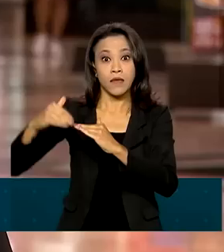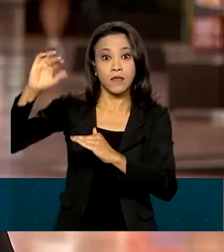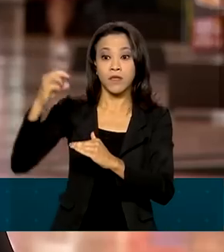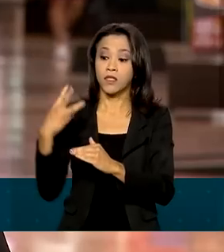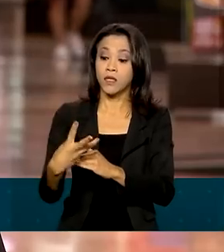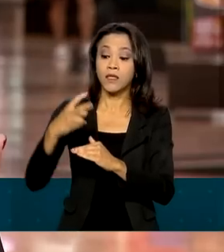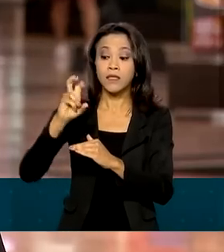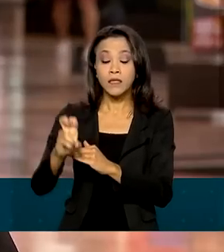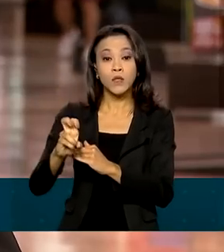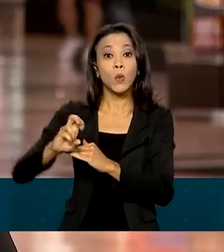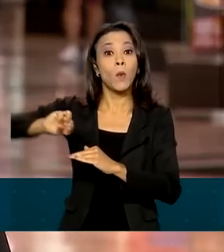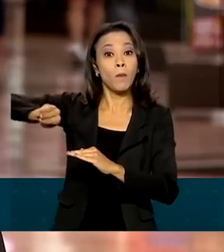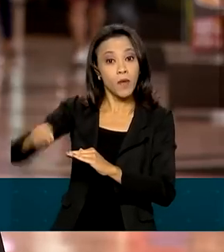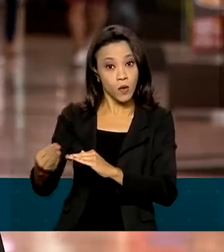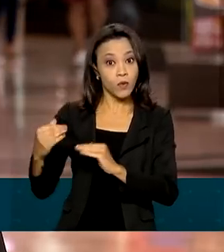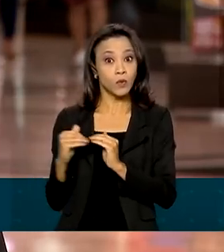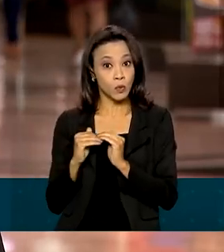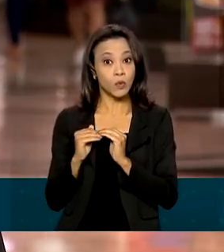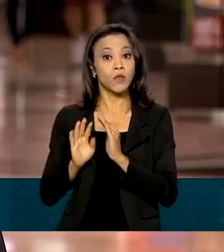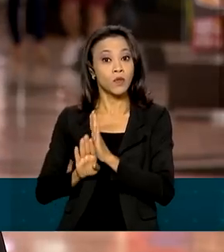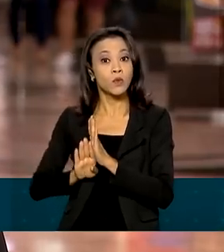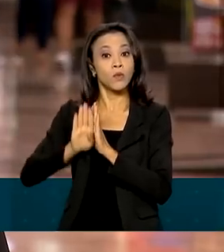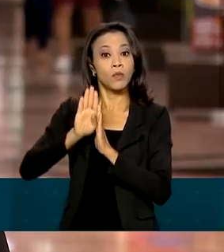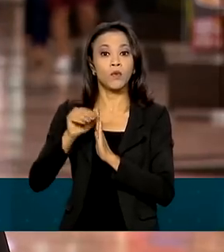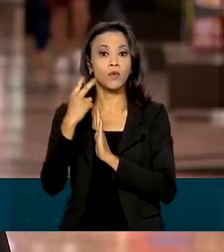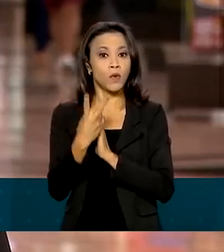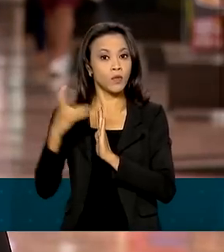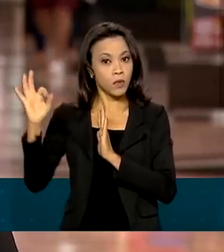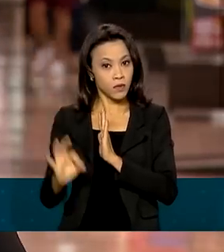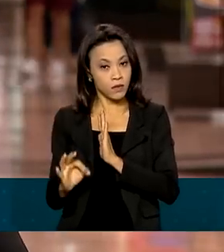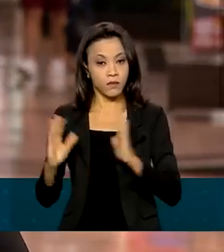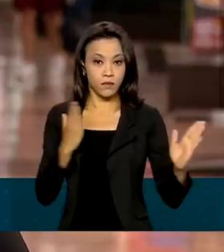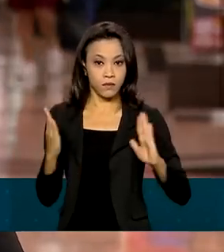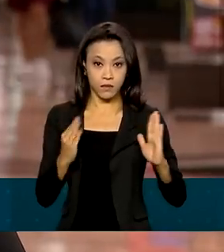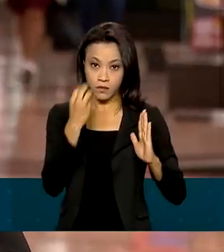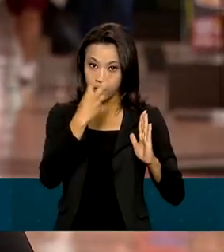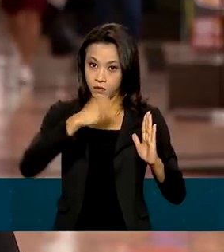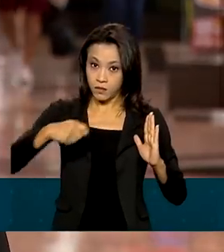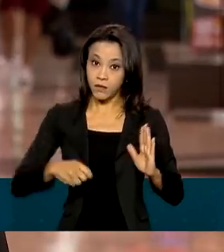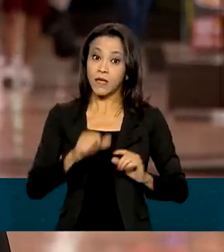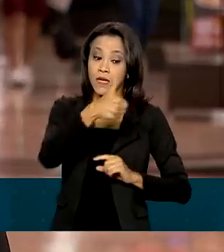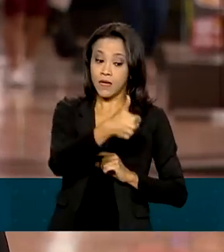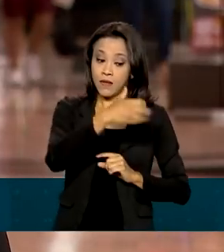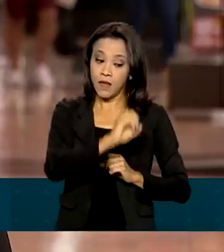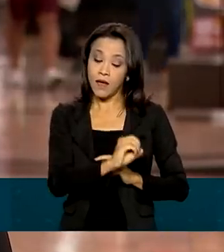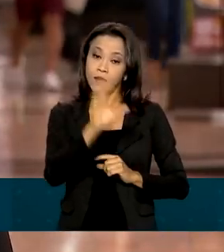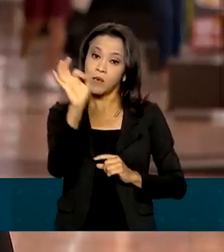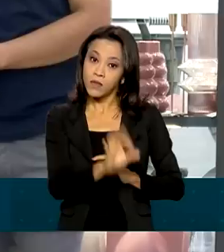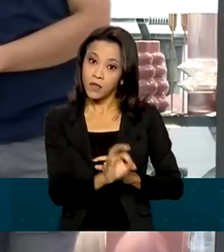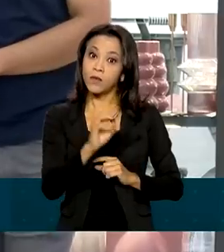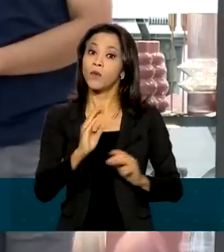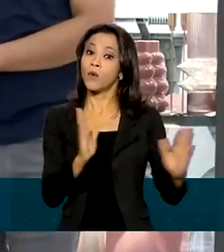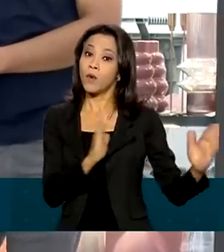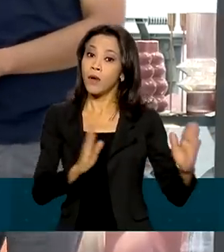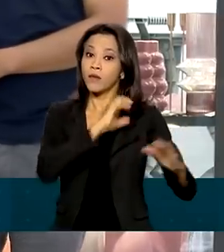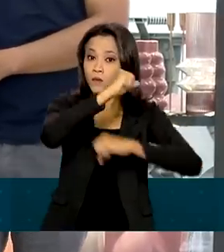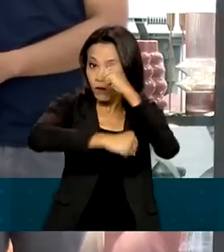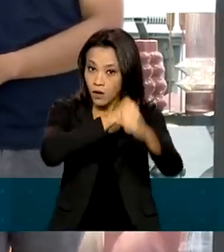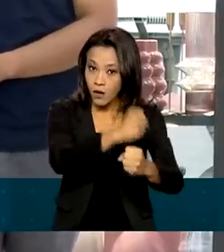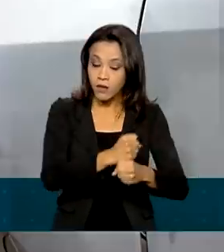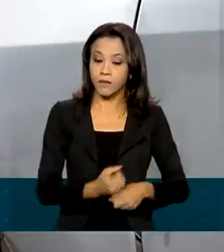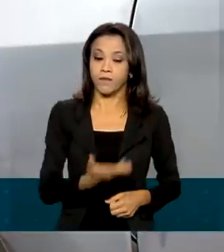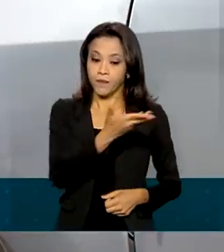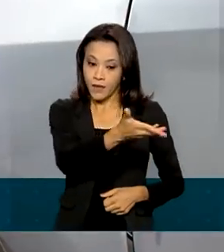subiu quase 2% na comparação com o trimestre anterior e 10% na comparação anual. O comércio